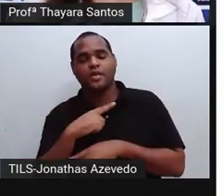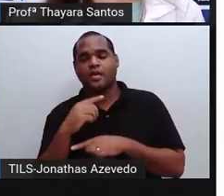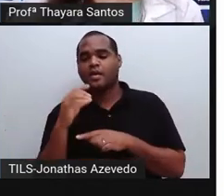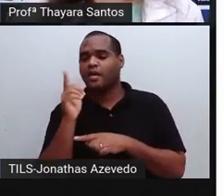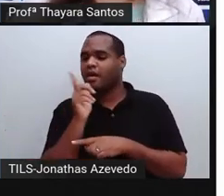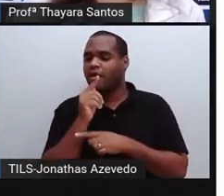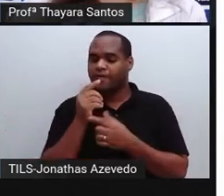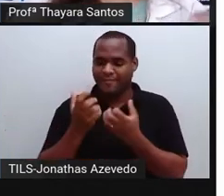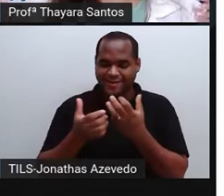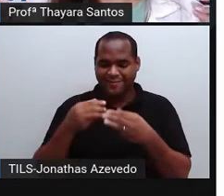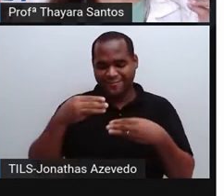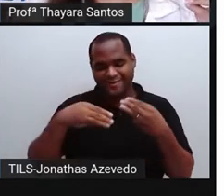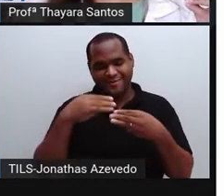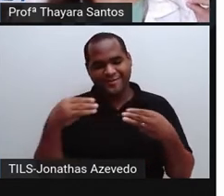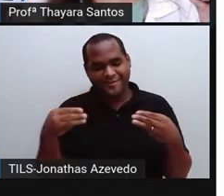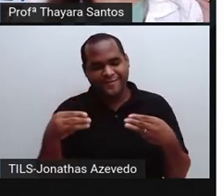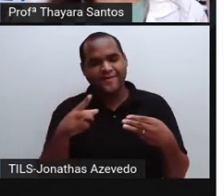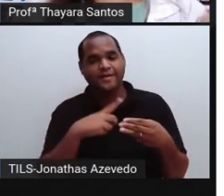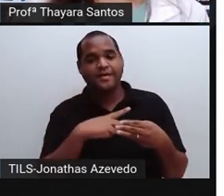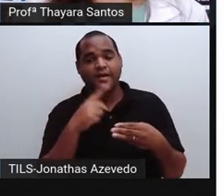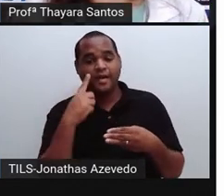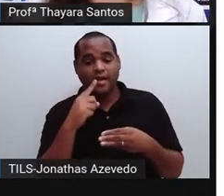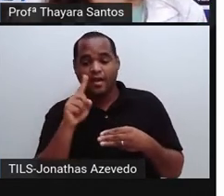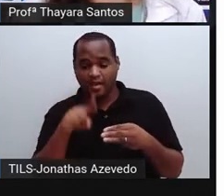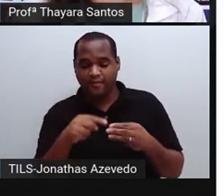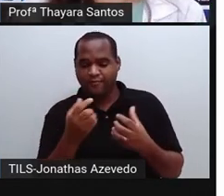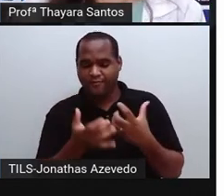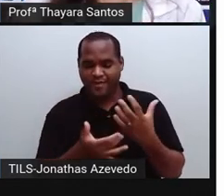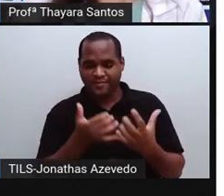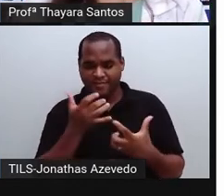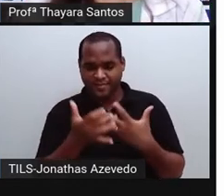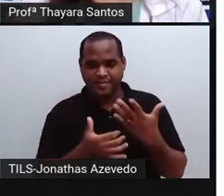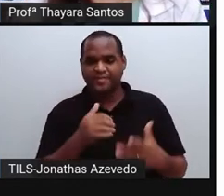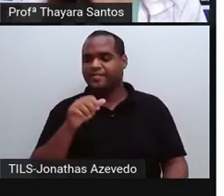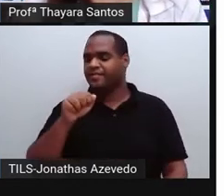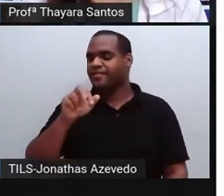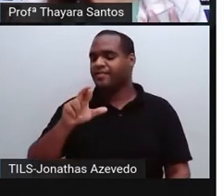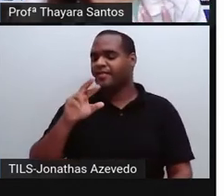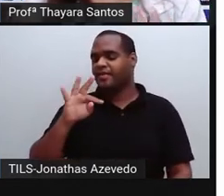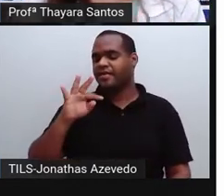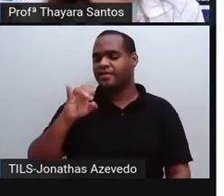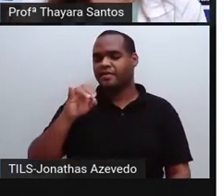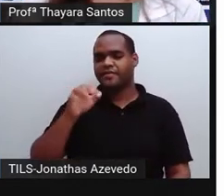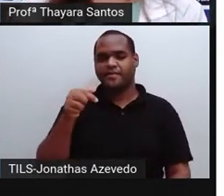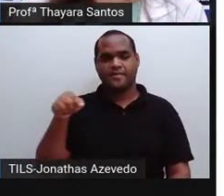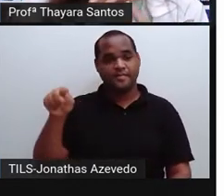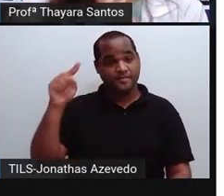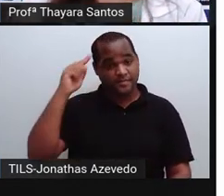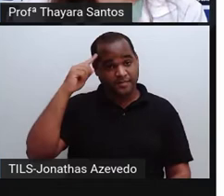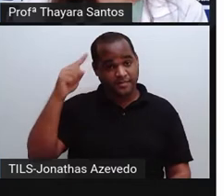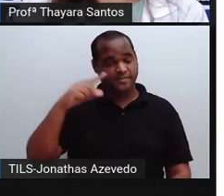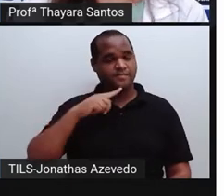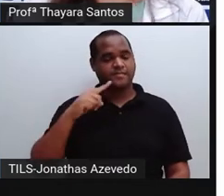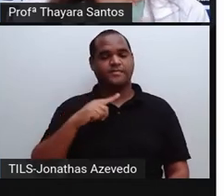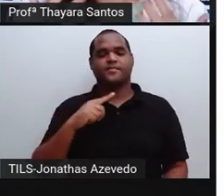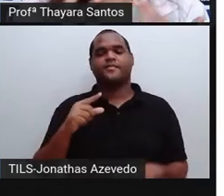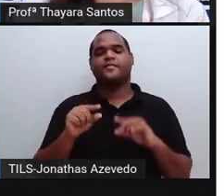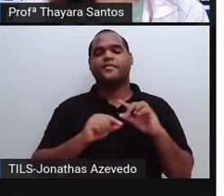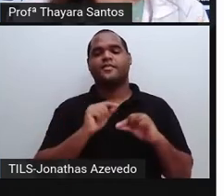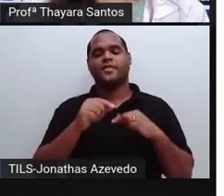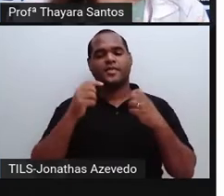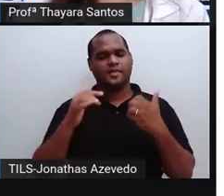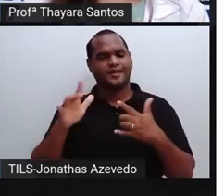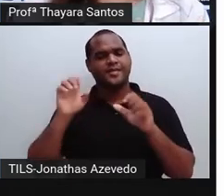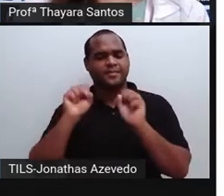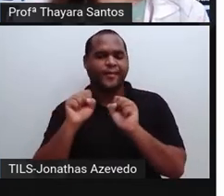cozinhar o macarrão, a gente está botando uma fonte de calor que é artificial, uma fonte de calor direta, artificial, e